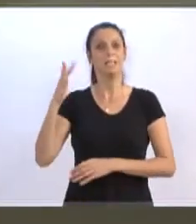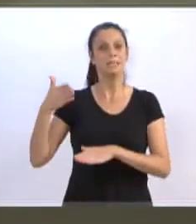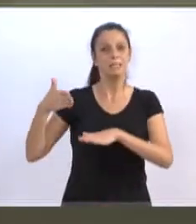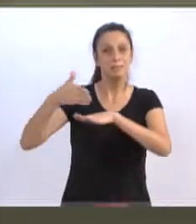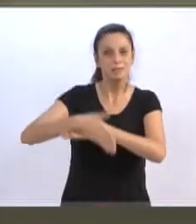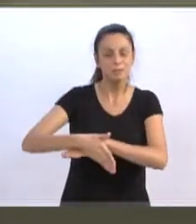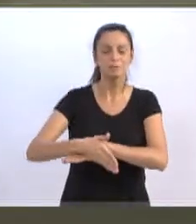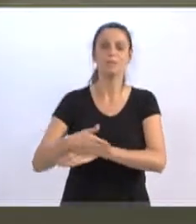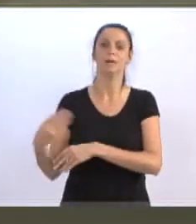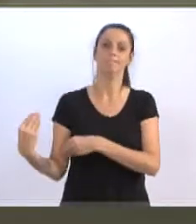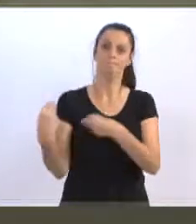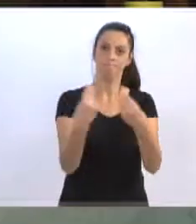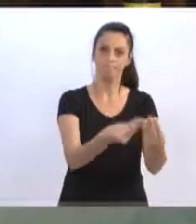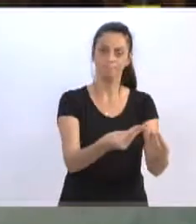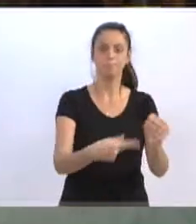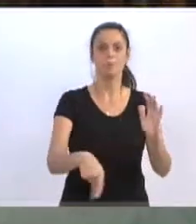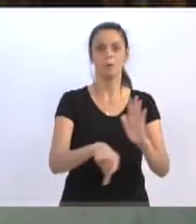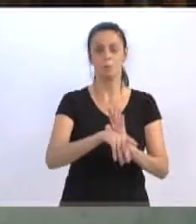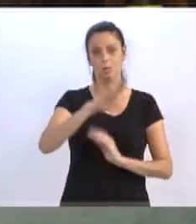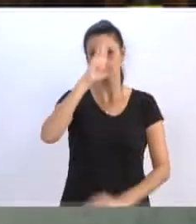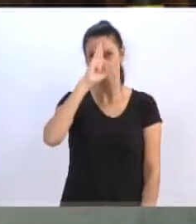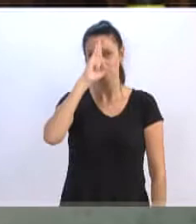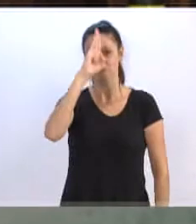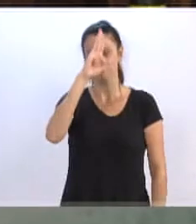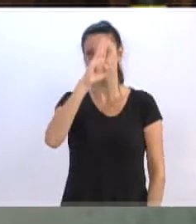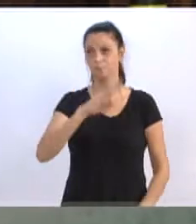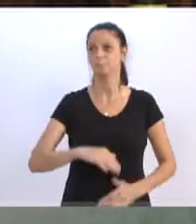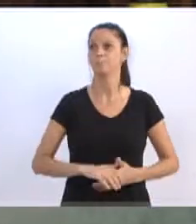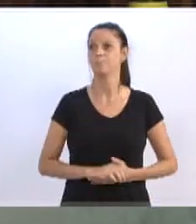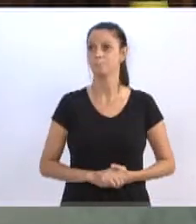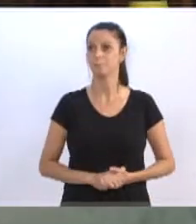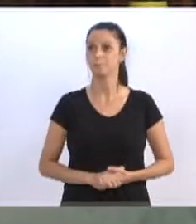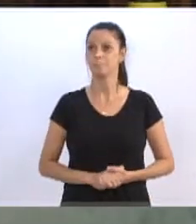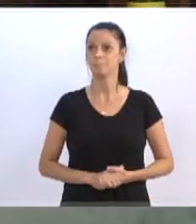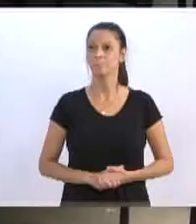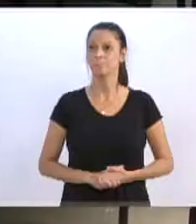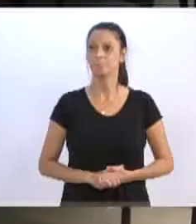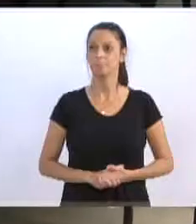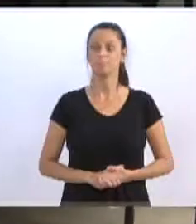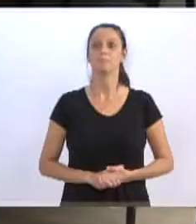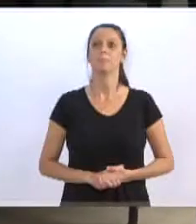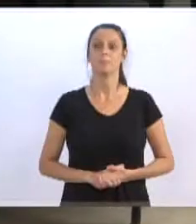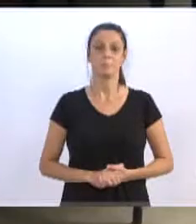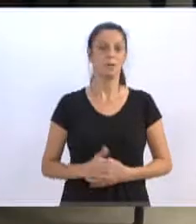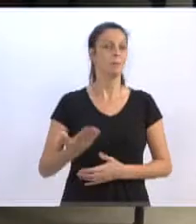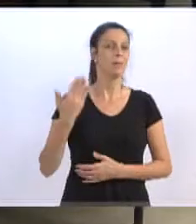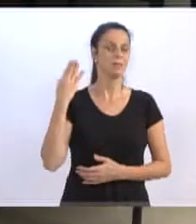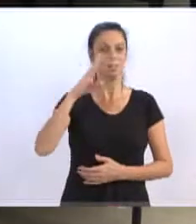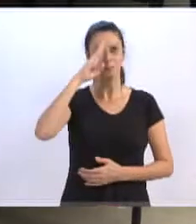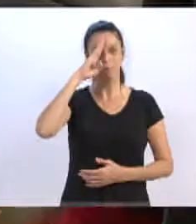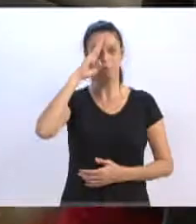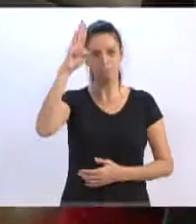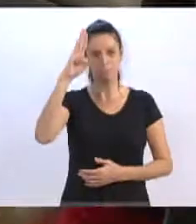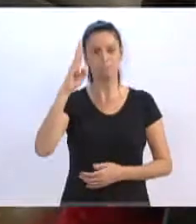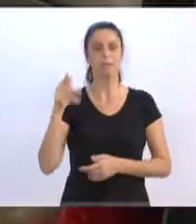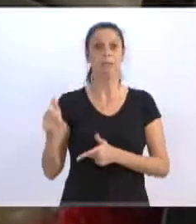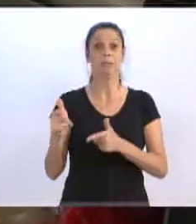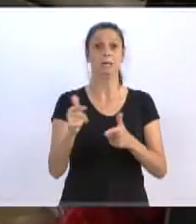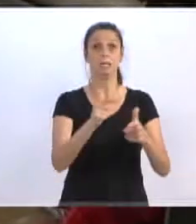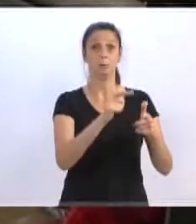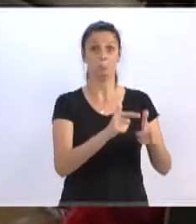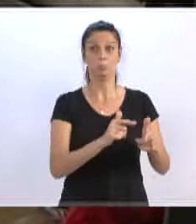cedido ao 23º Batalhão de Infantaria de Blumenau, que se chamava Batalhão de Caçadores.